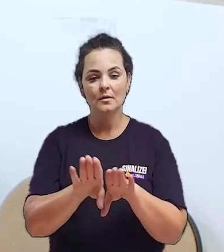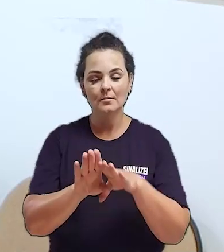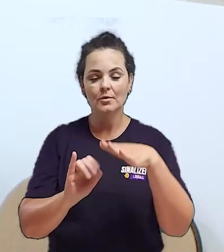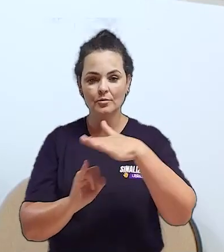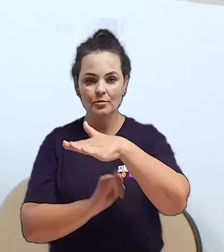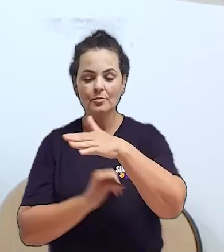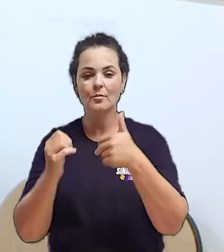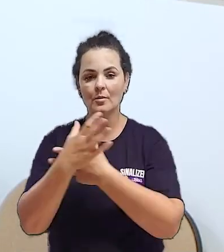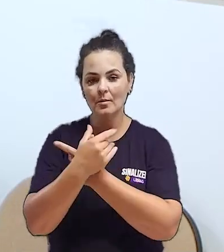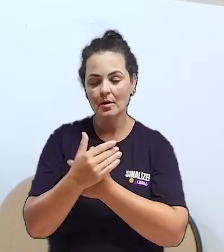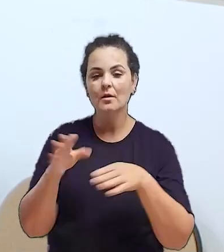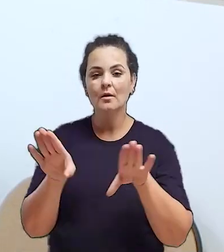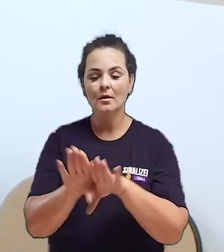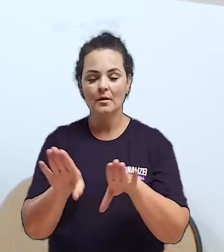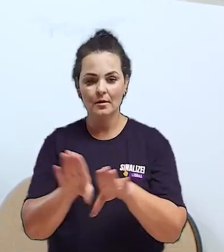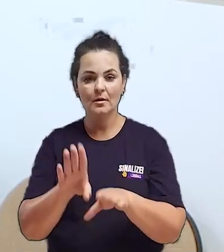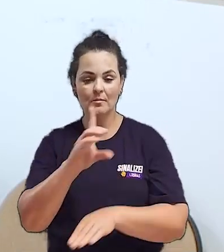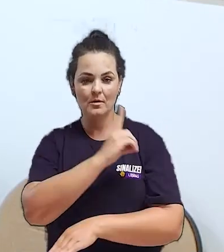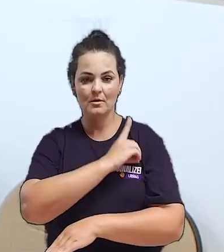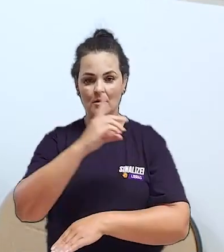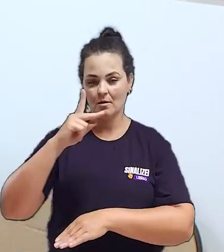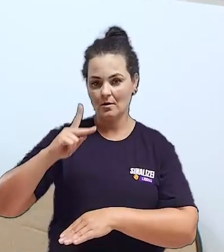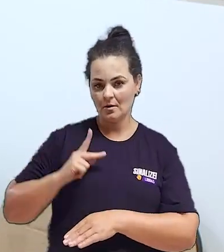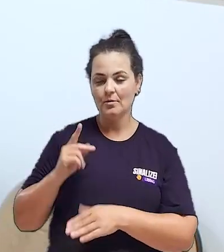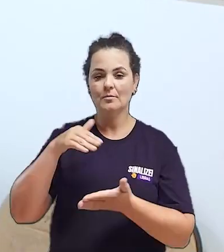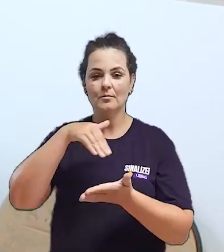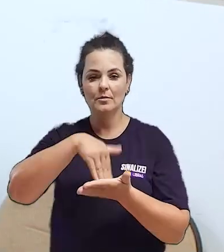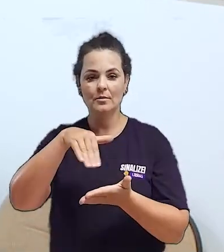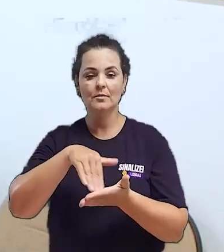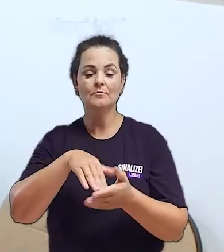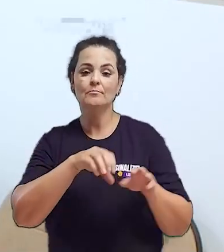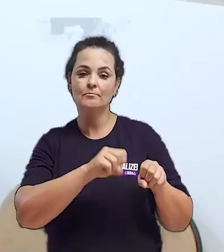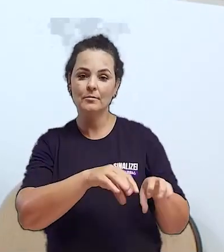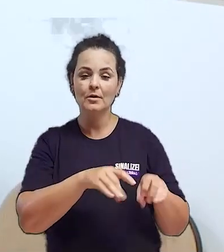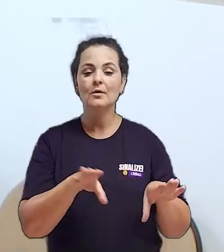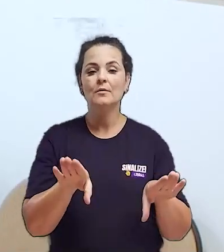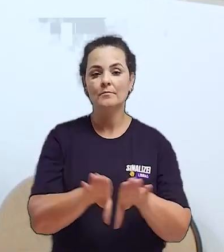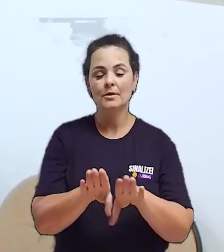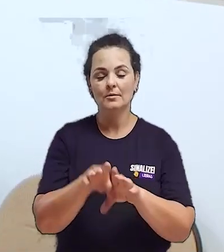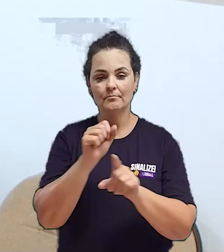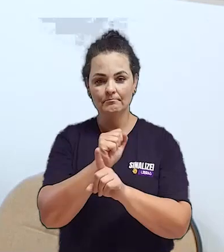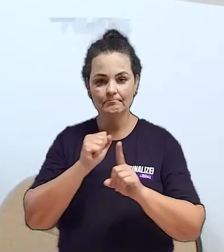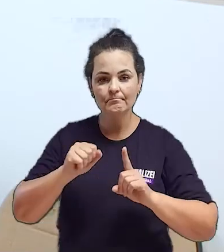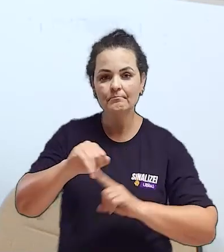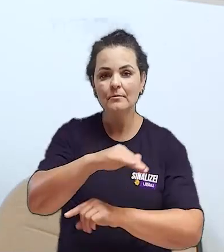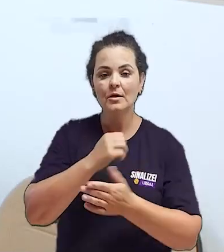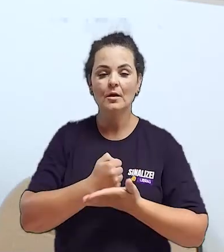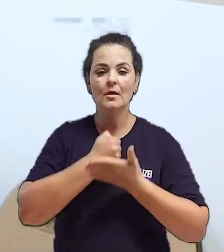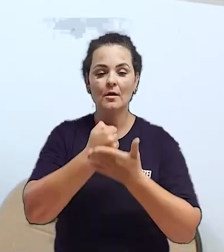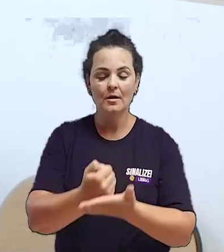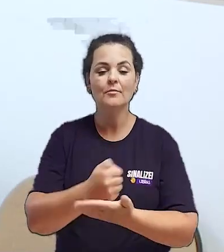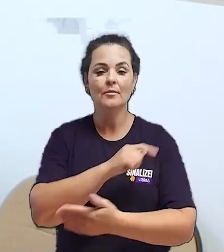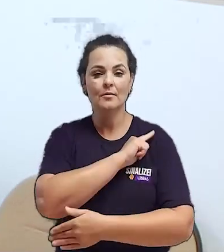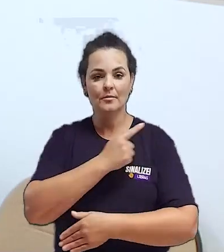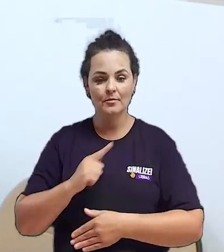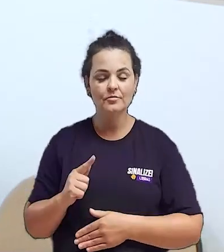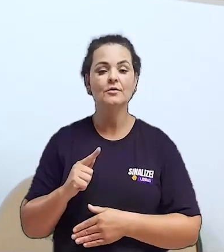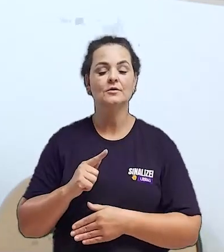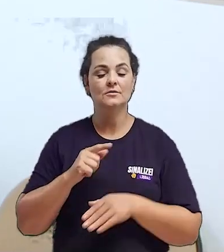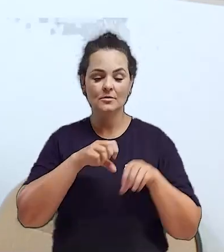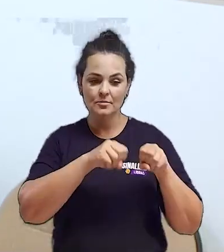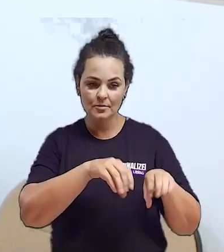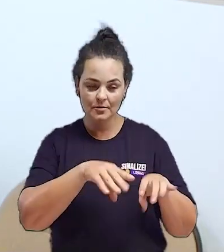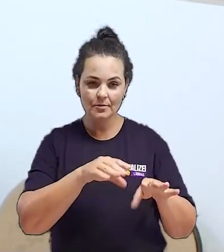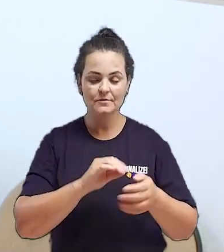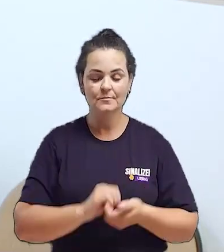Instituto Borboletas, da Defensoria Pública, da Secretaria Municipal de Educação, da Assistência Social e da